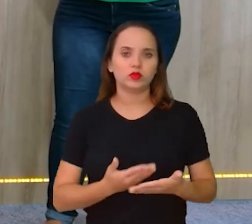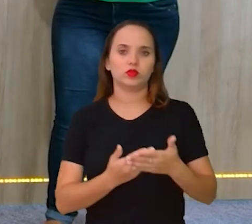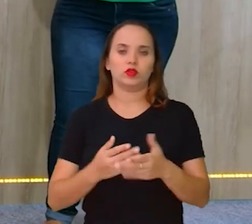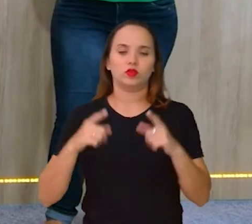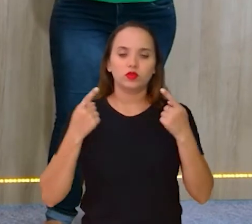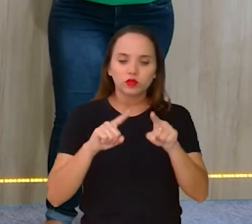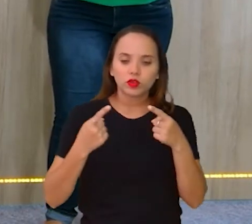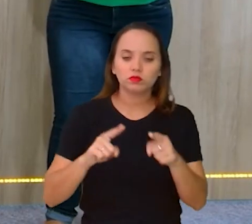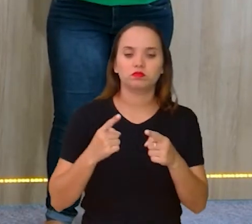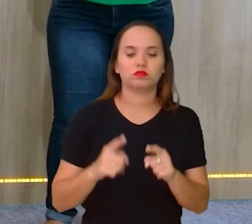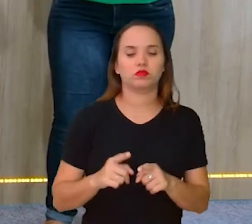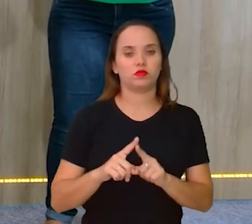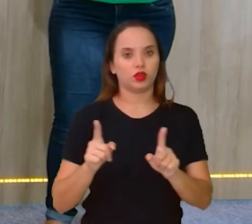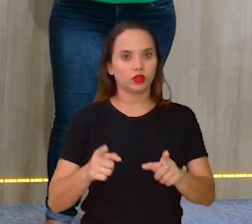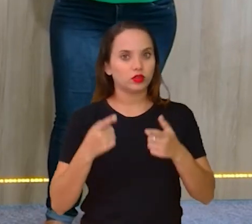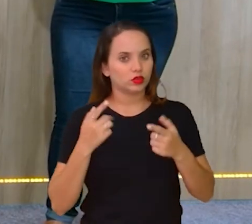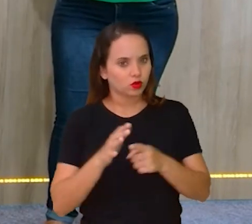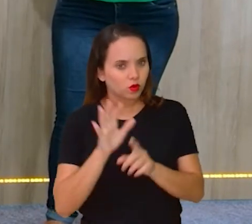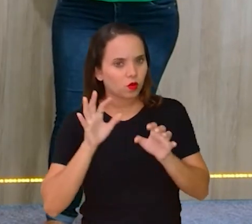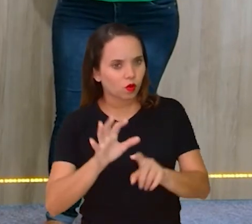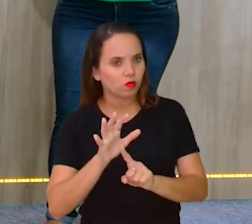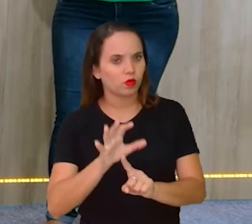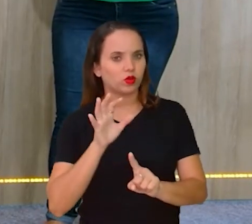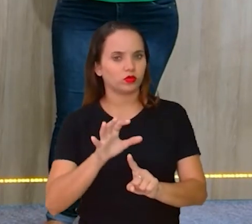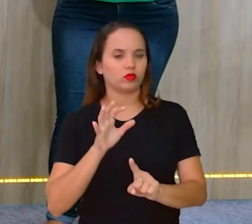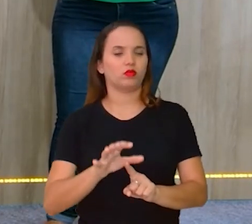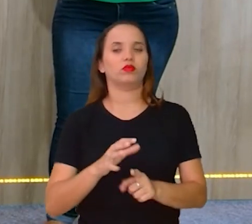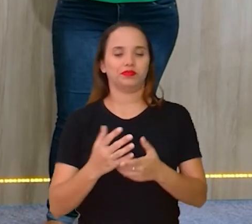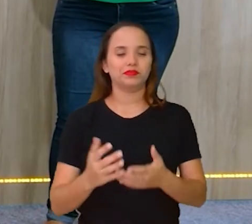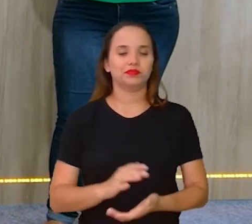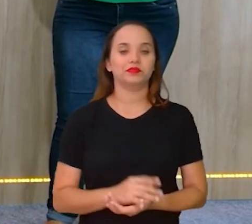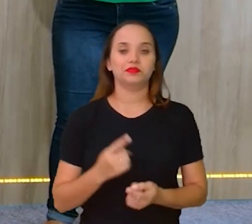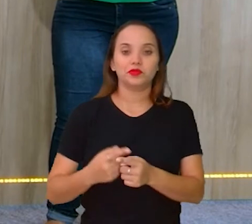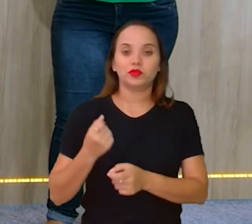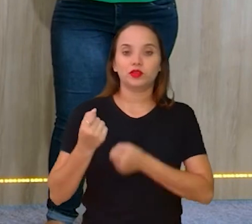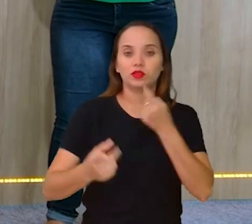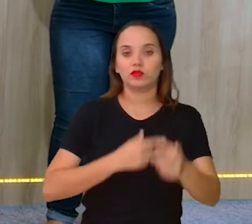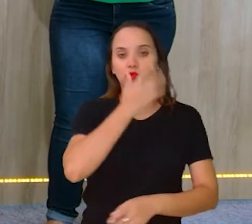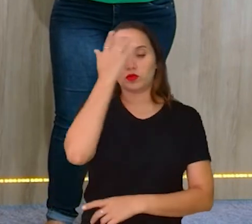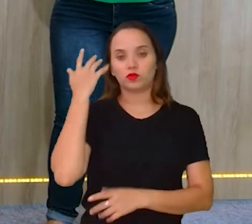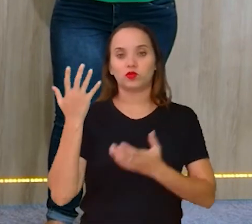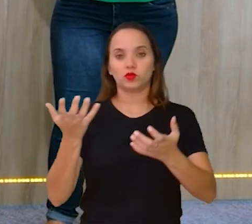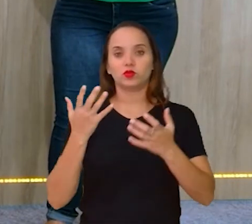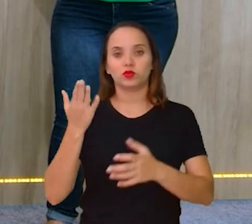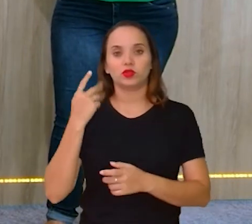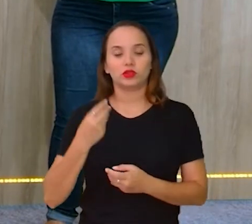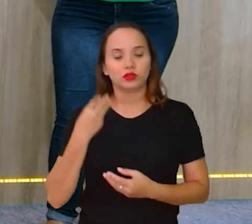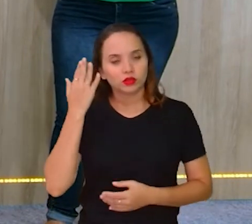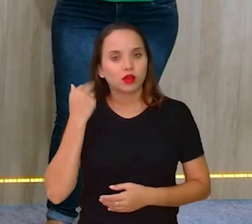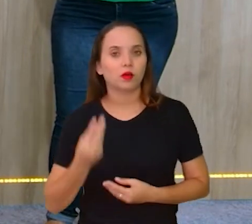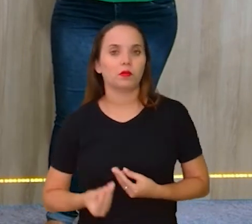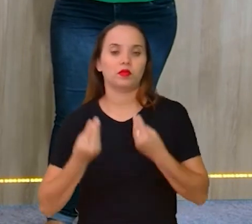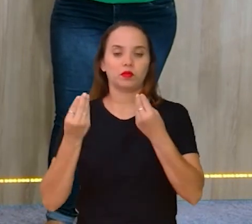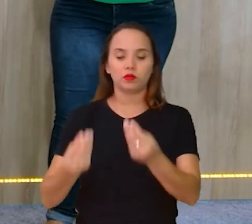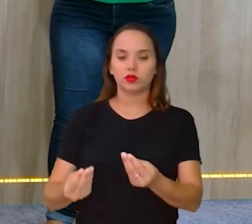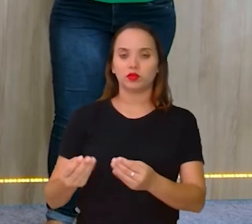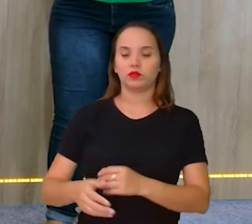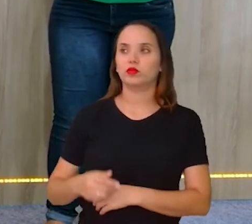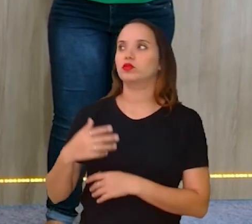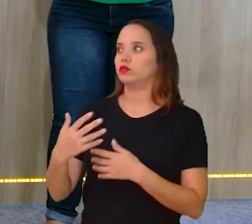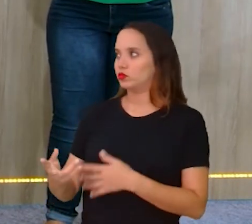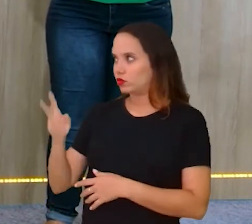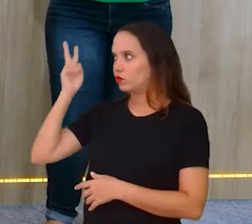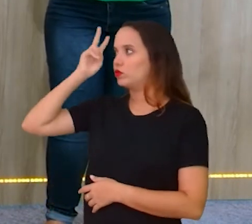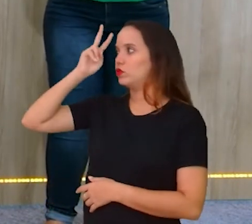teu tutor. Me diz aí, professora, como é que eu faço para colocar o vídeo que eu produzi lá para a Tiago e Carla darem uma olhadinha? Lembrando que vocês